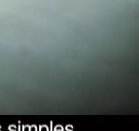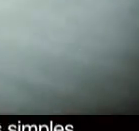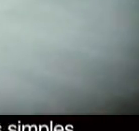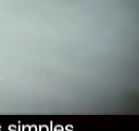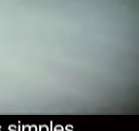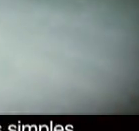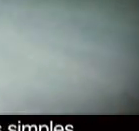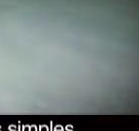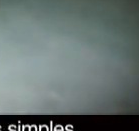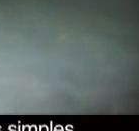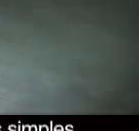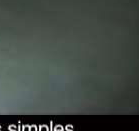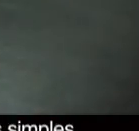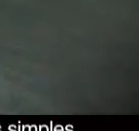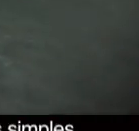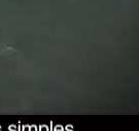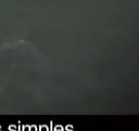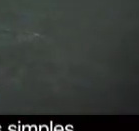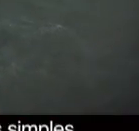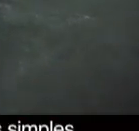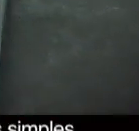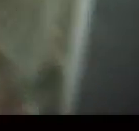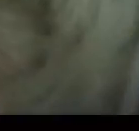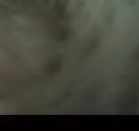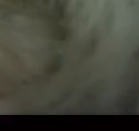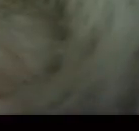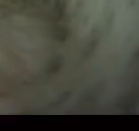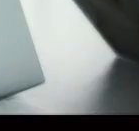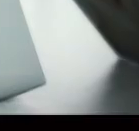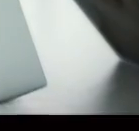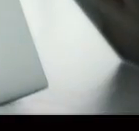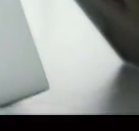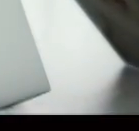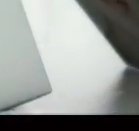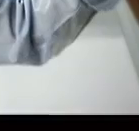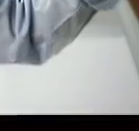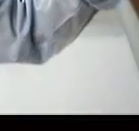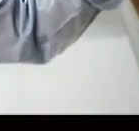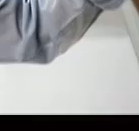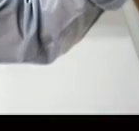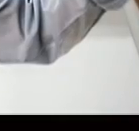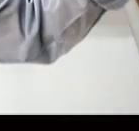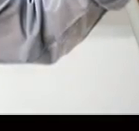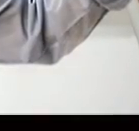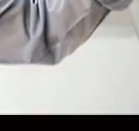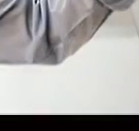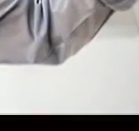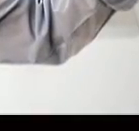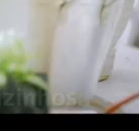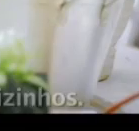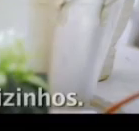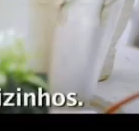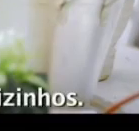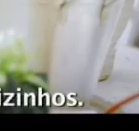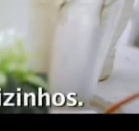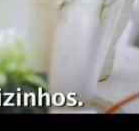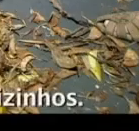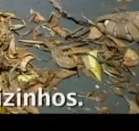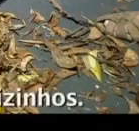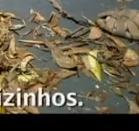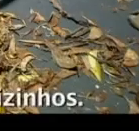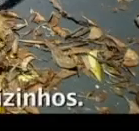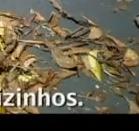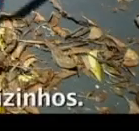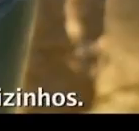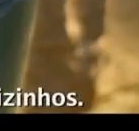Mortes que poderiam ser evitadas com ações simples. Dengue. Se você agir, podemos evitar. Cuide da sua